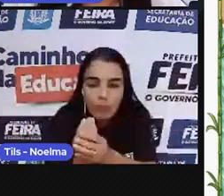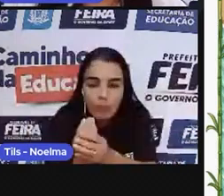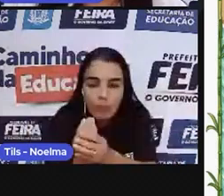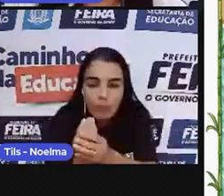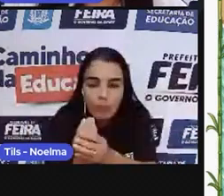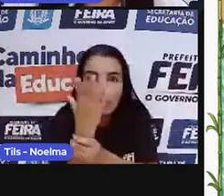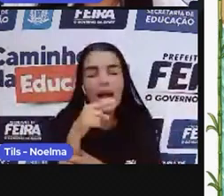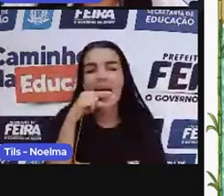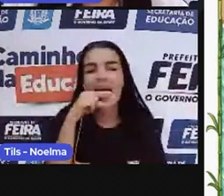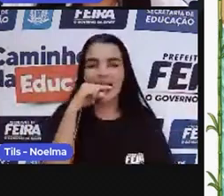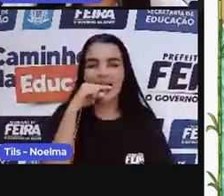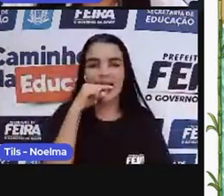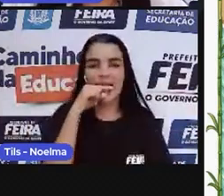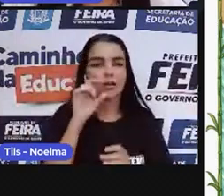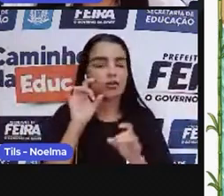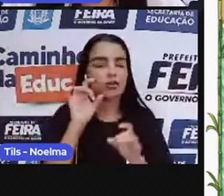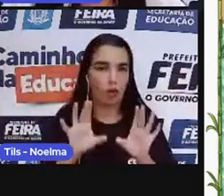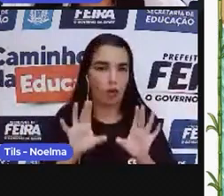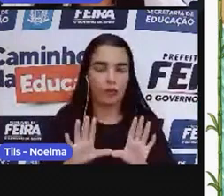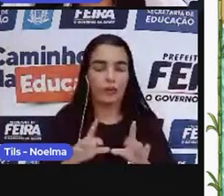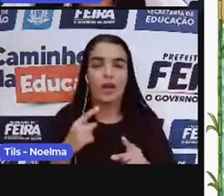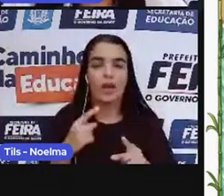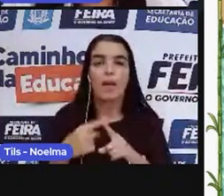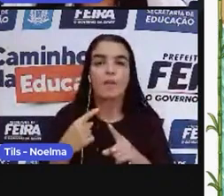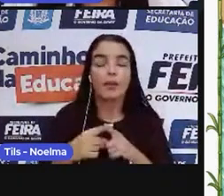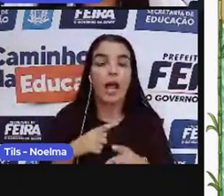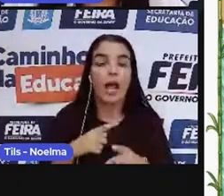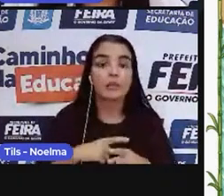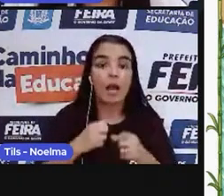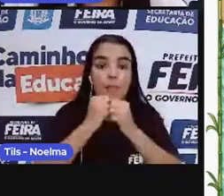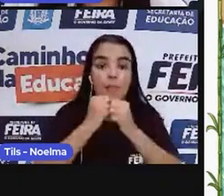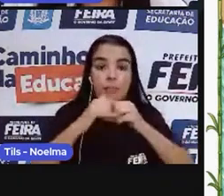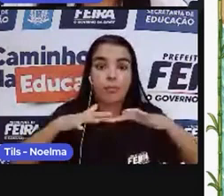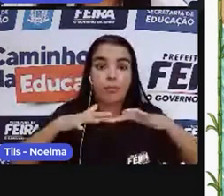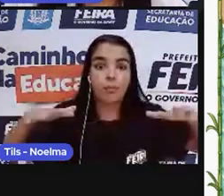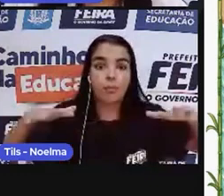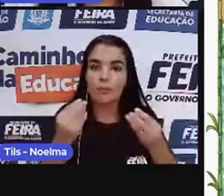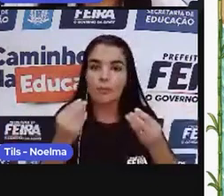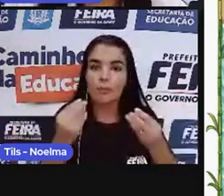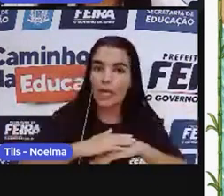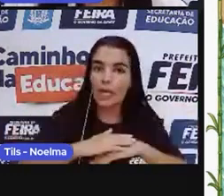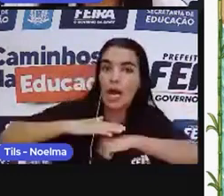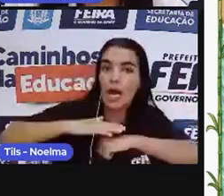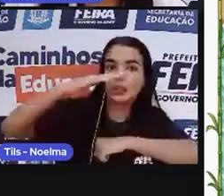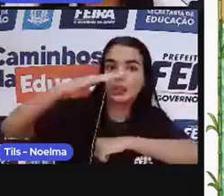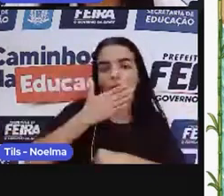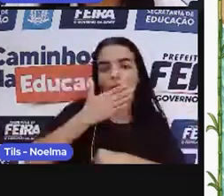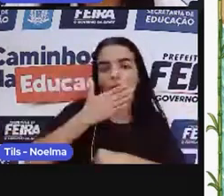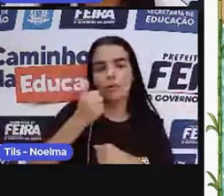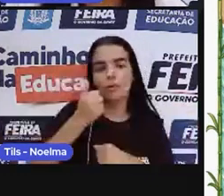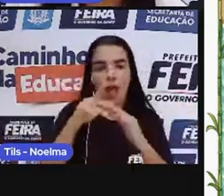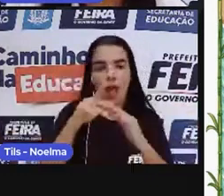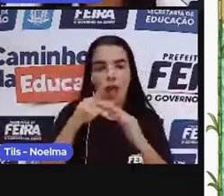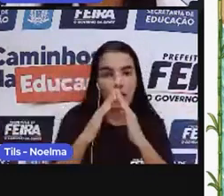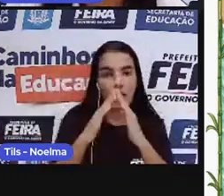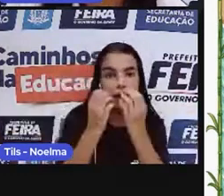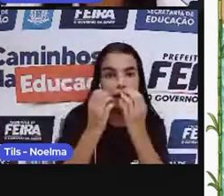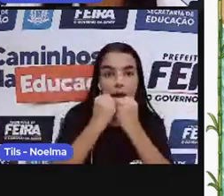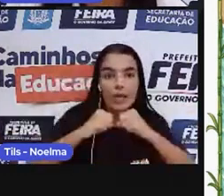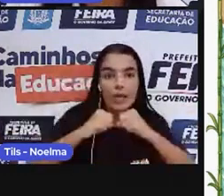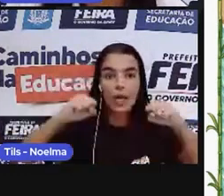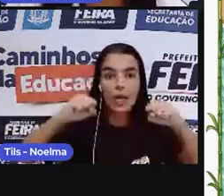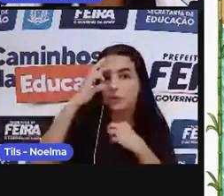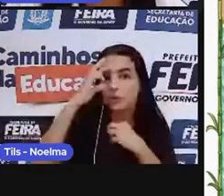rendimento da produção e abastecia também aí o mercado, né? Aí aqui nós temos a Casa Grande, né? Onde